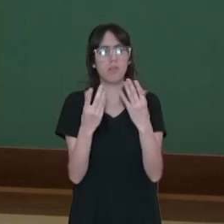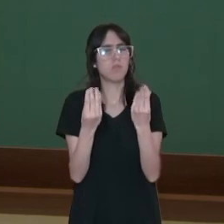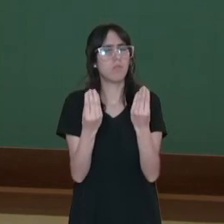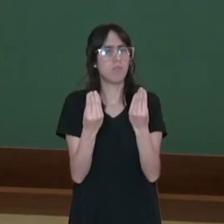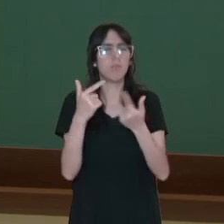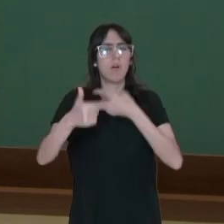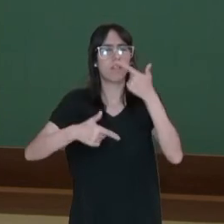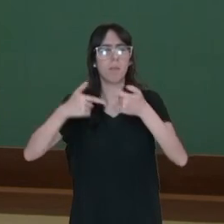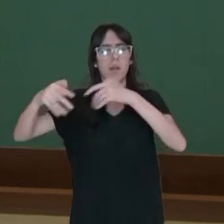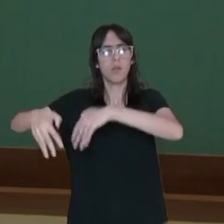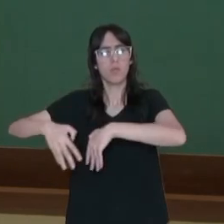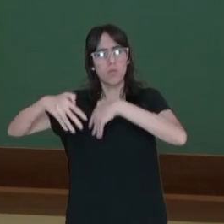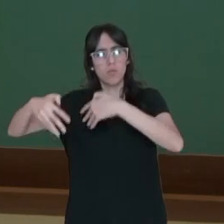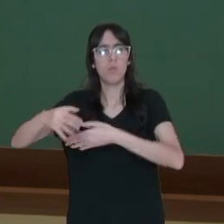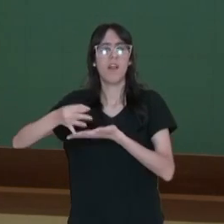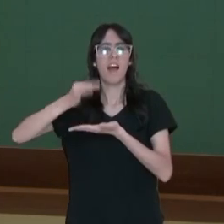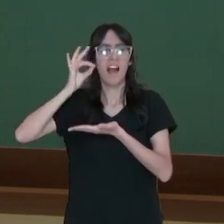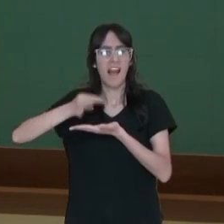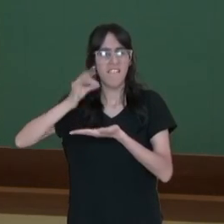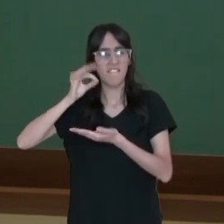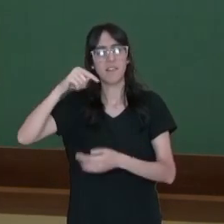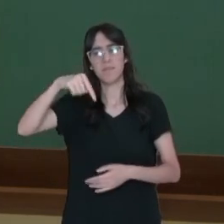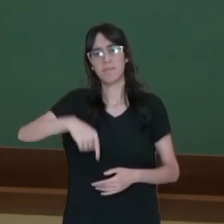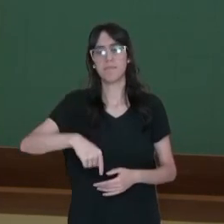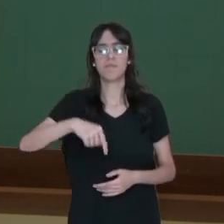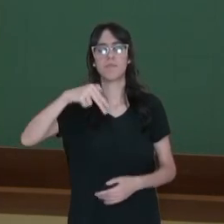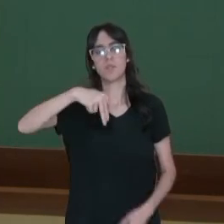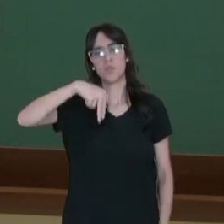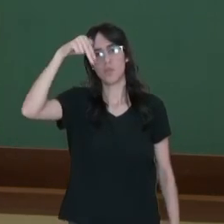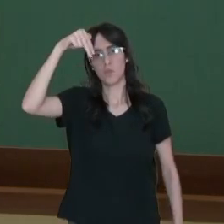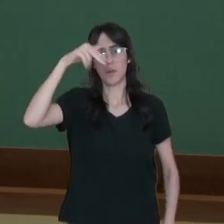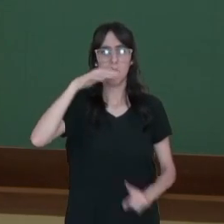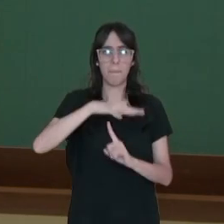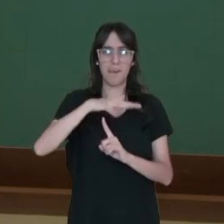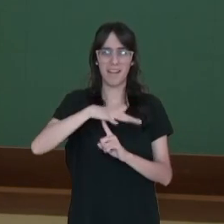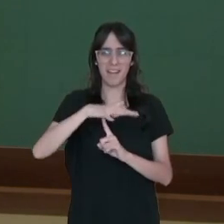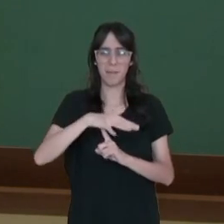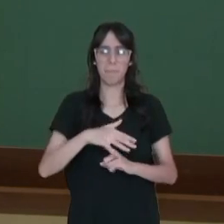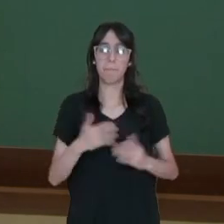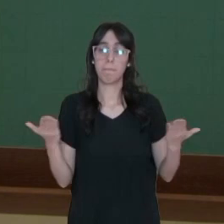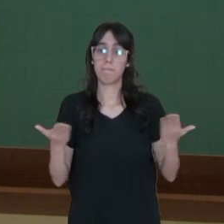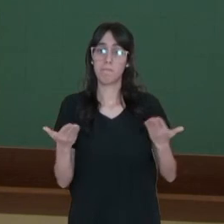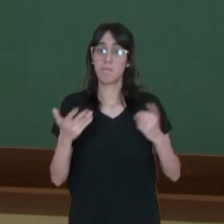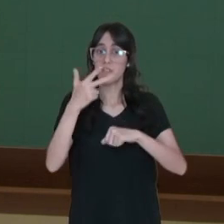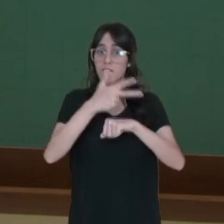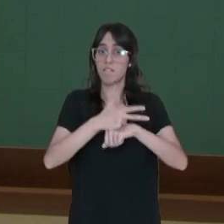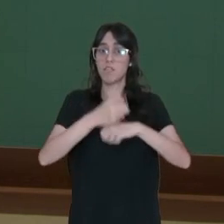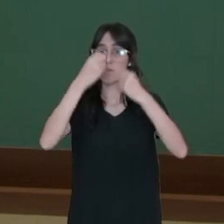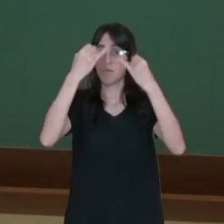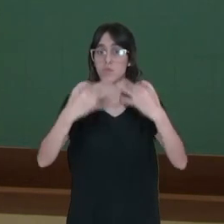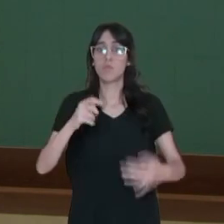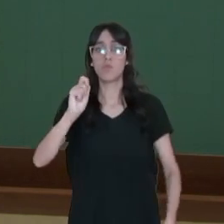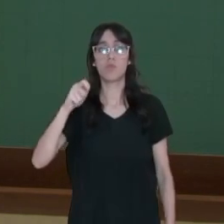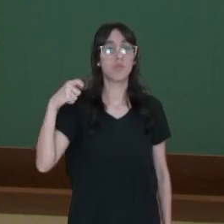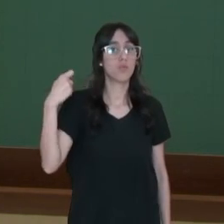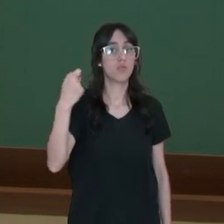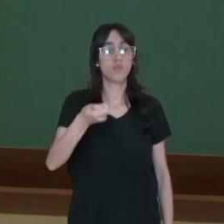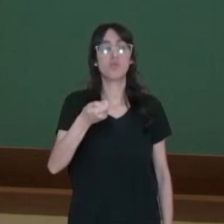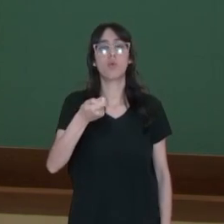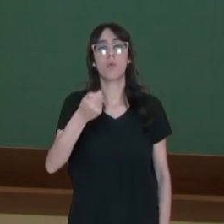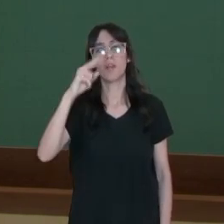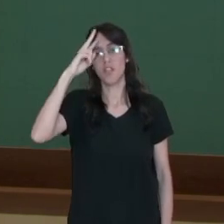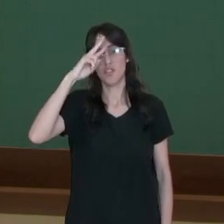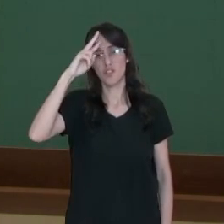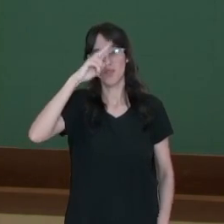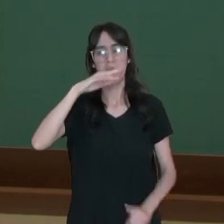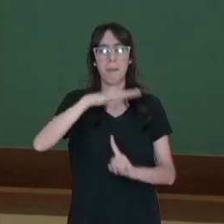agricultura, muito ligada ao café, no norte do Paraná. Neste vídeo, nós falamos sobre a